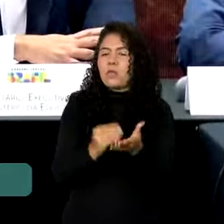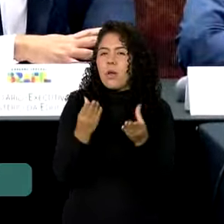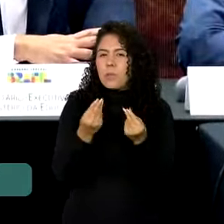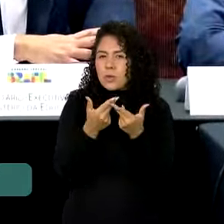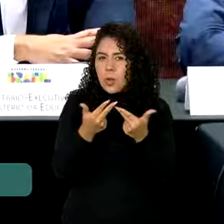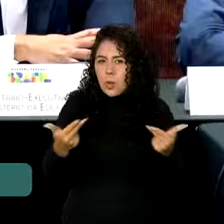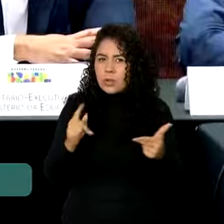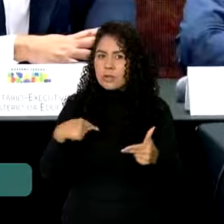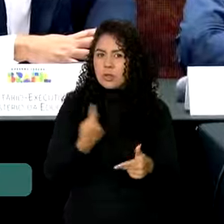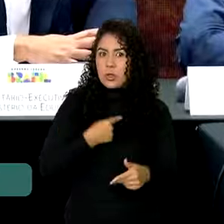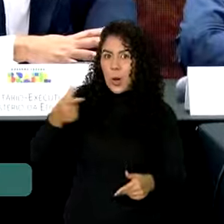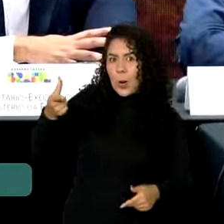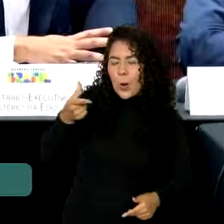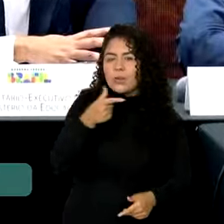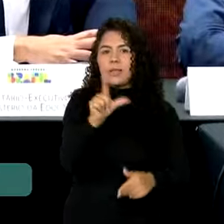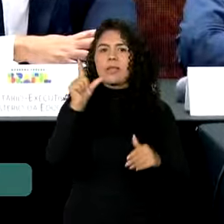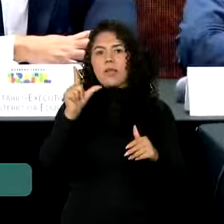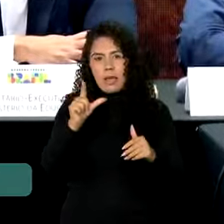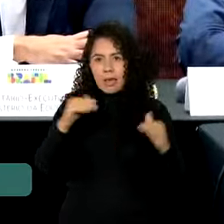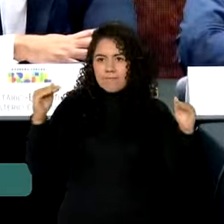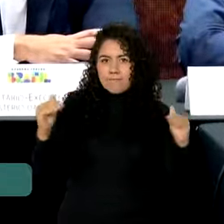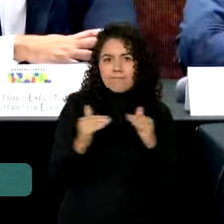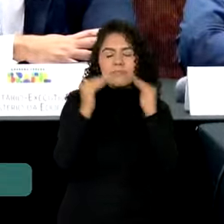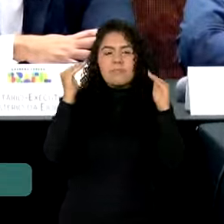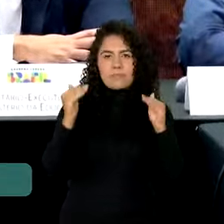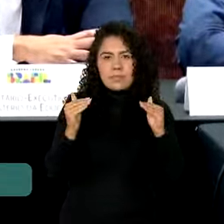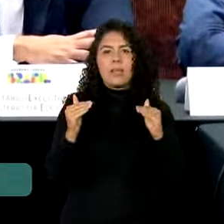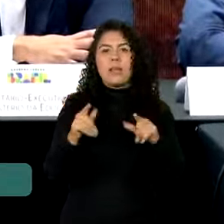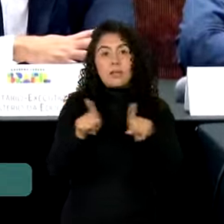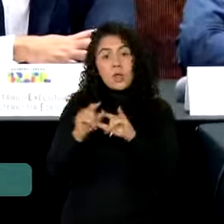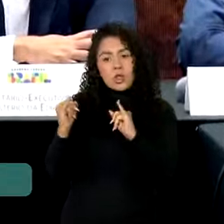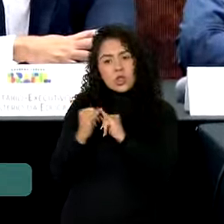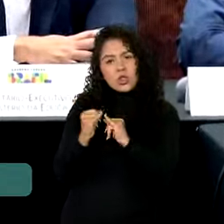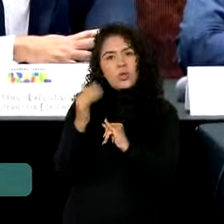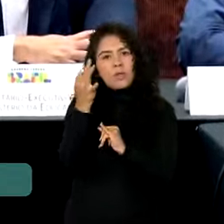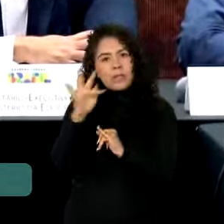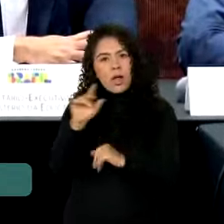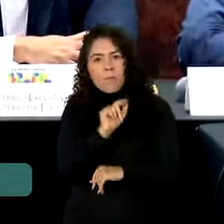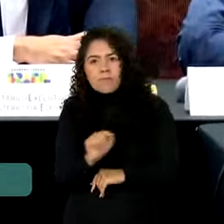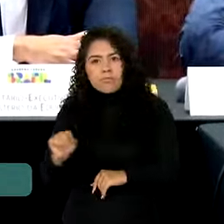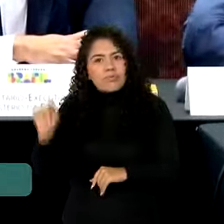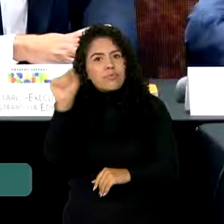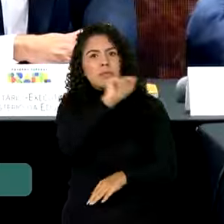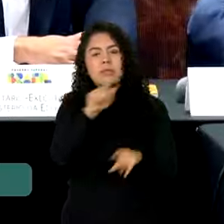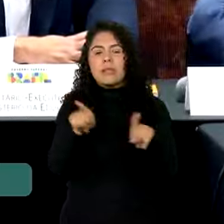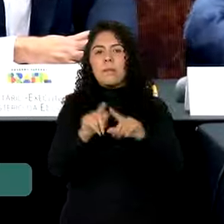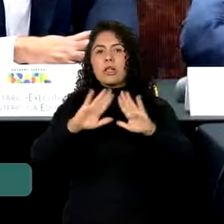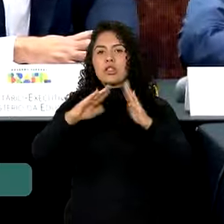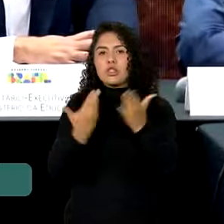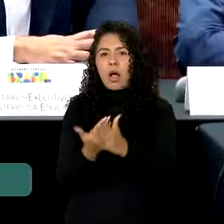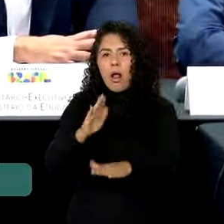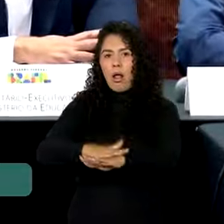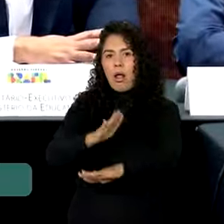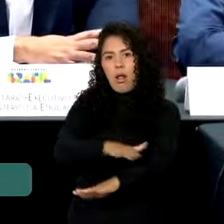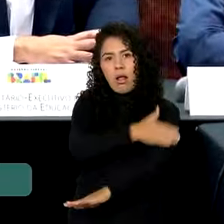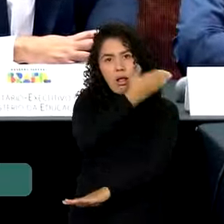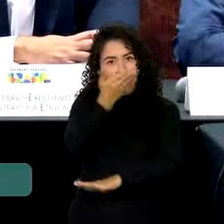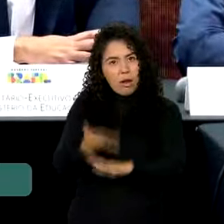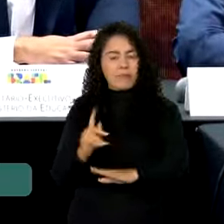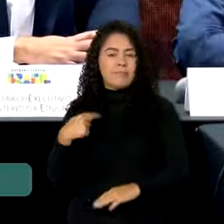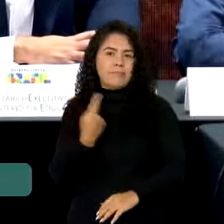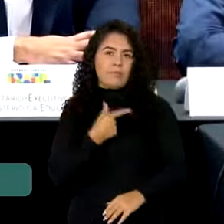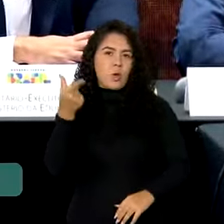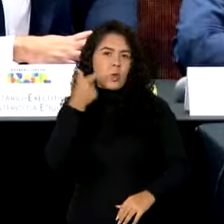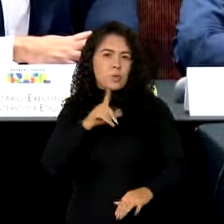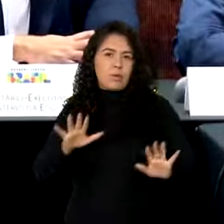pontos para a gente chegar lá. E só com a matrícula dos institutos federais e com a apreensão da escola em tempo integral é que a gente vai conseguir